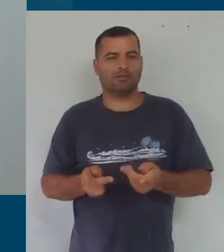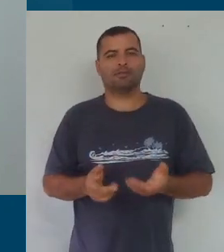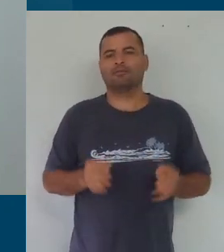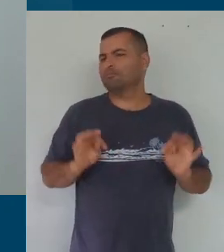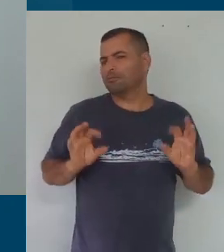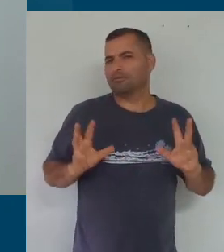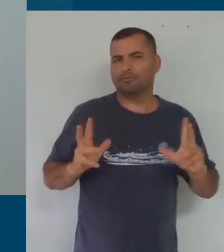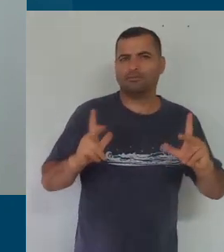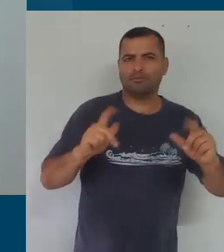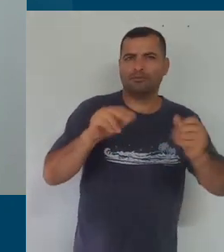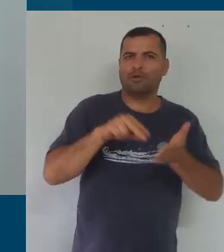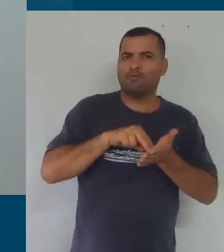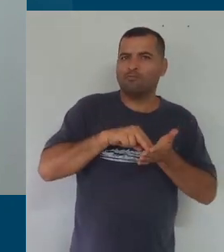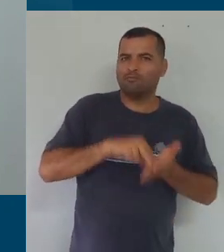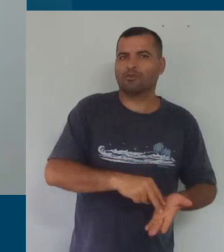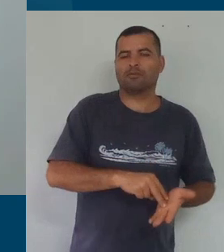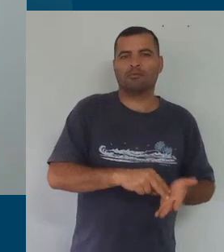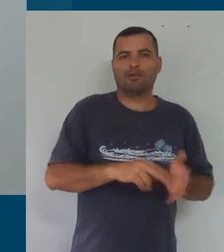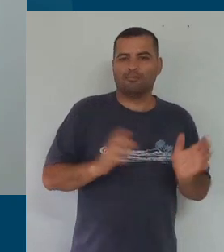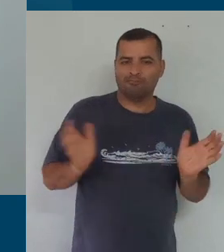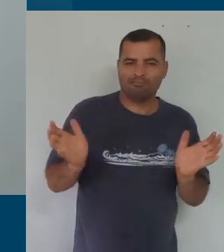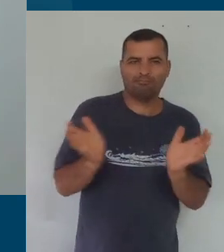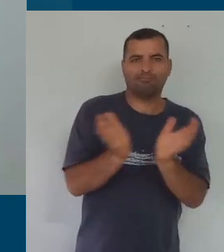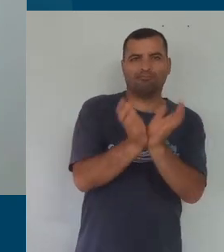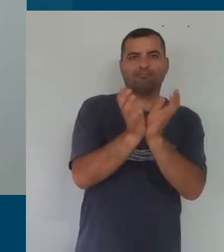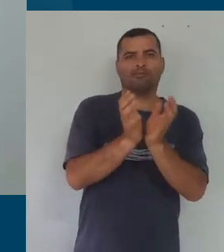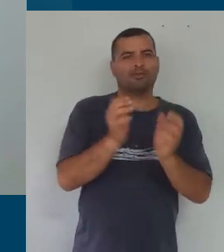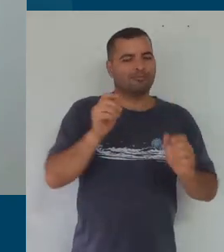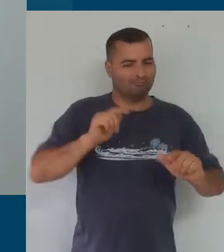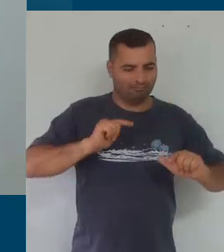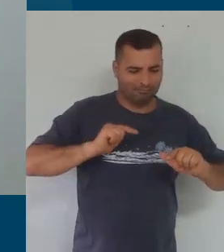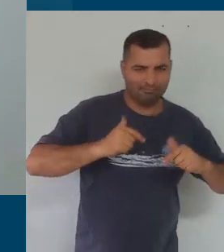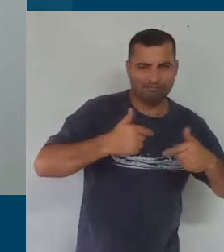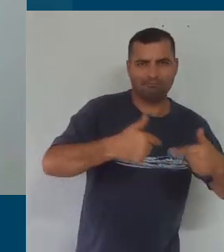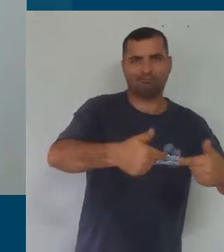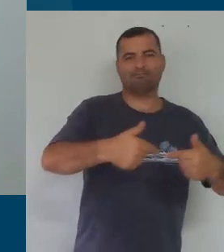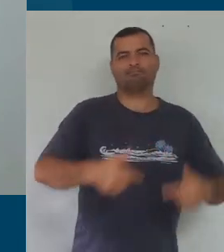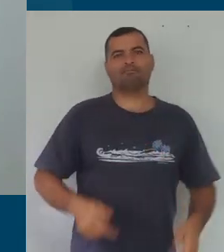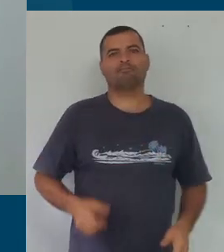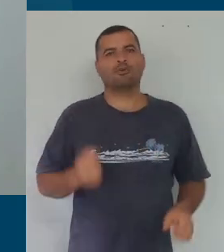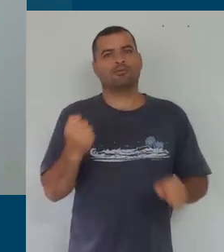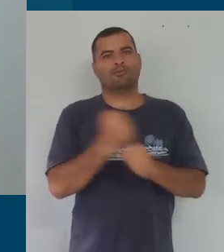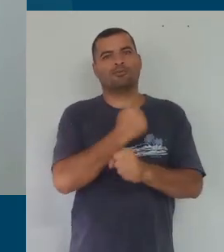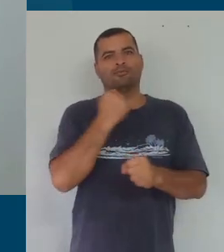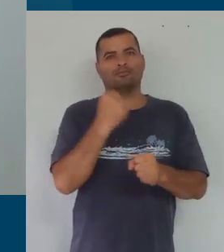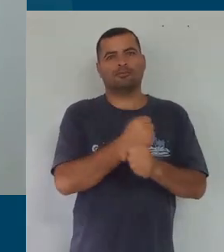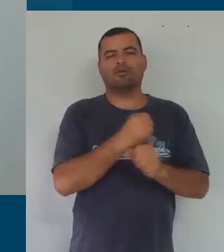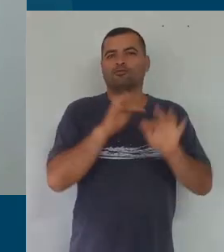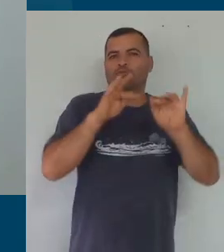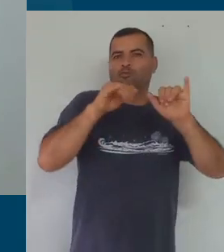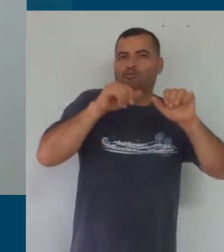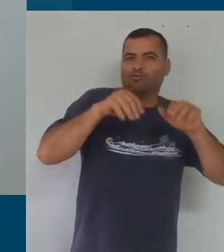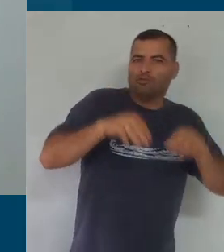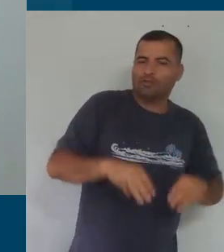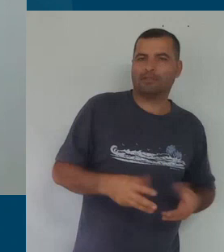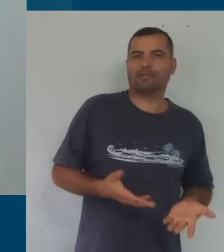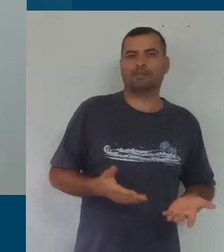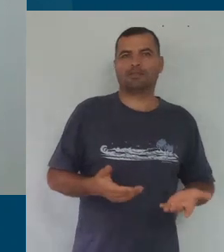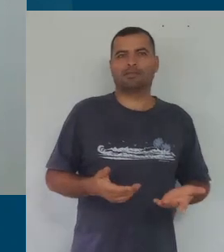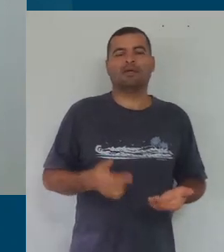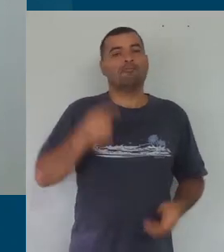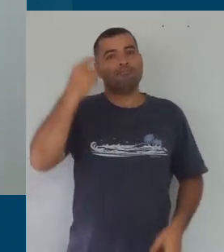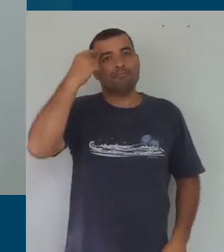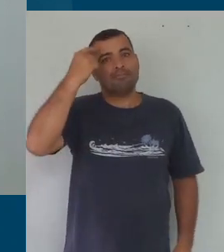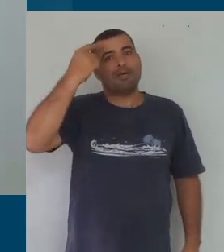permaneçam participando e atuando na construção, finalização, repensar essa